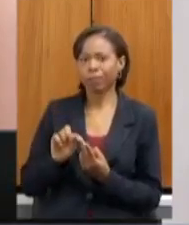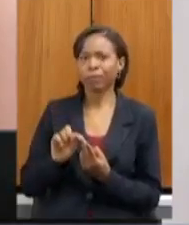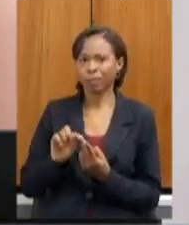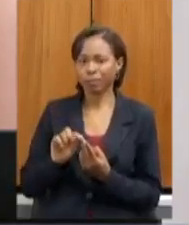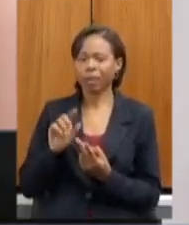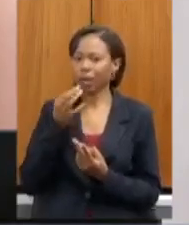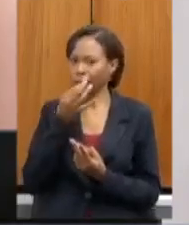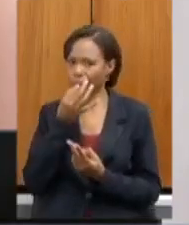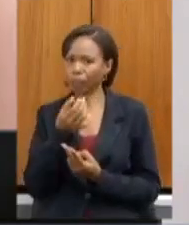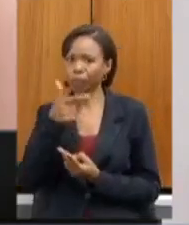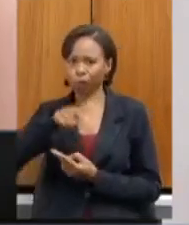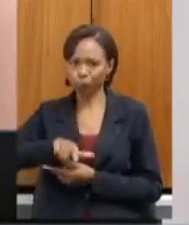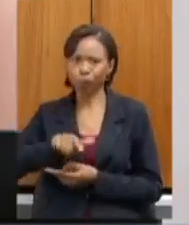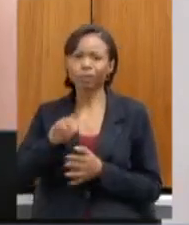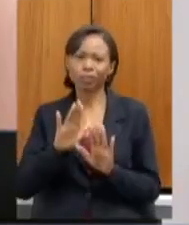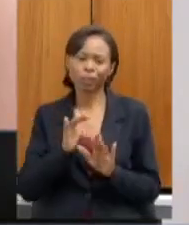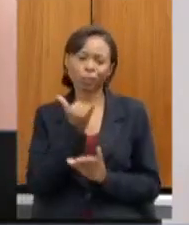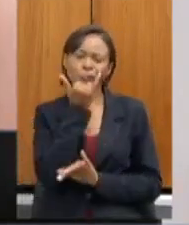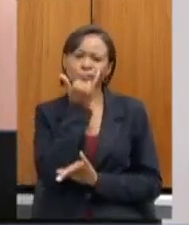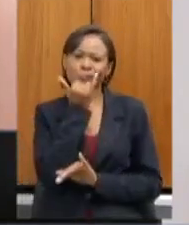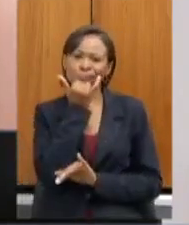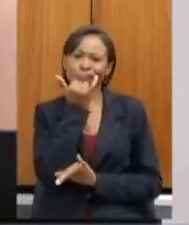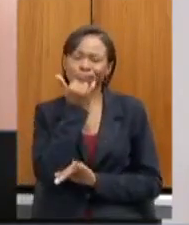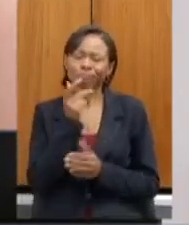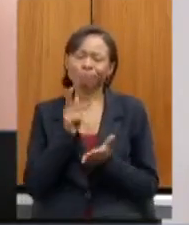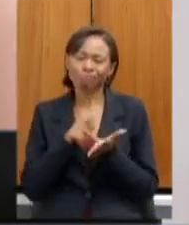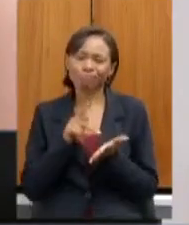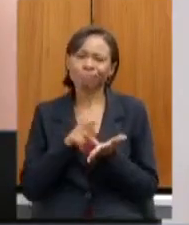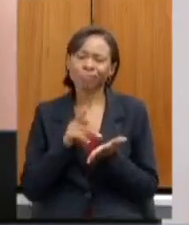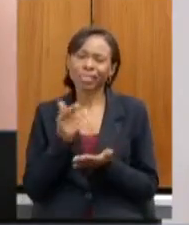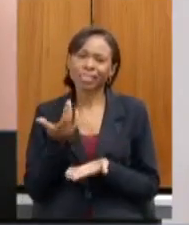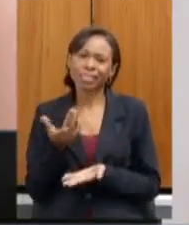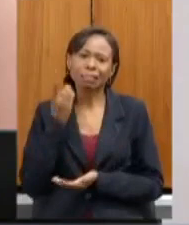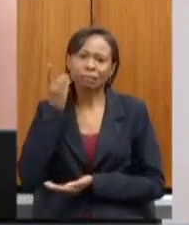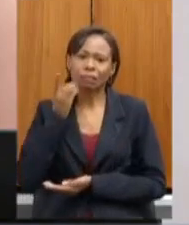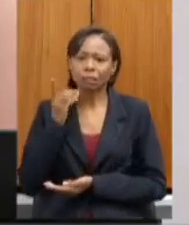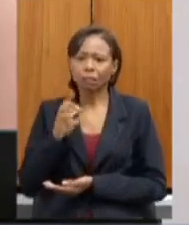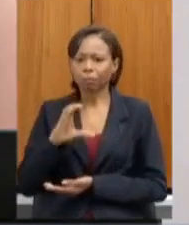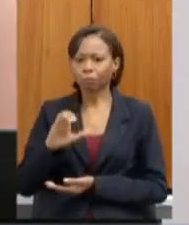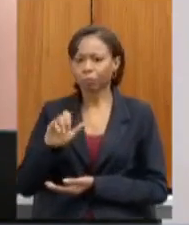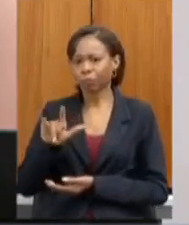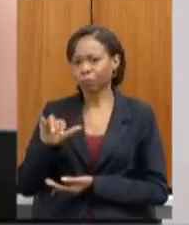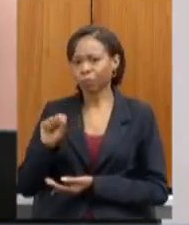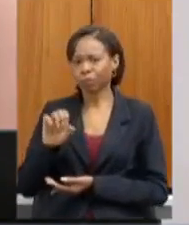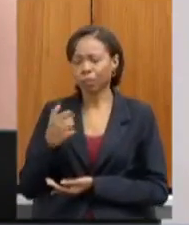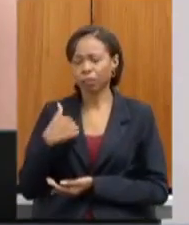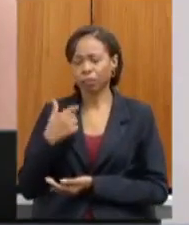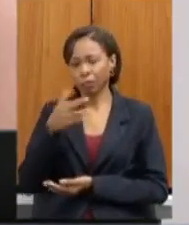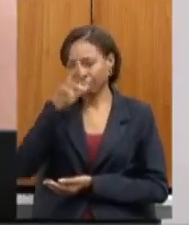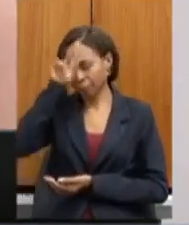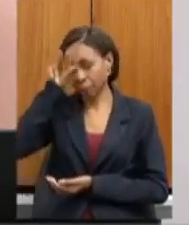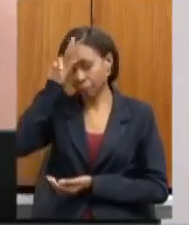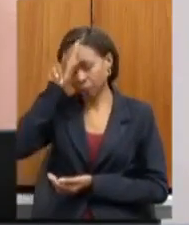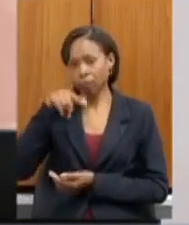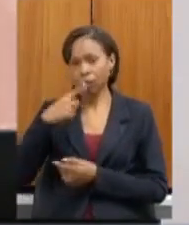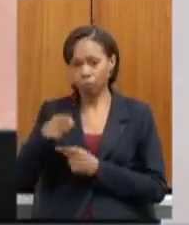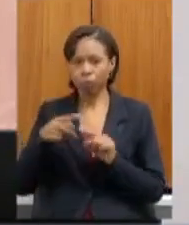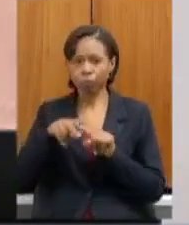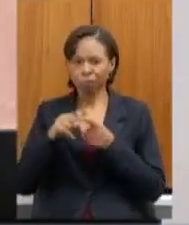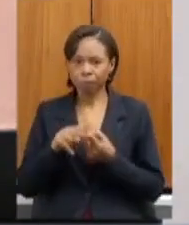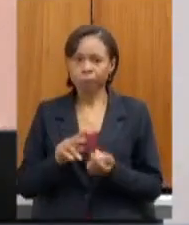considerações dele de fato eu peço desculpas a deputada Celise e vamos corrigir da sequência